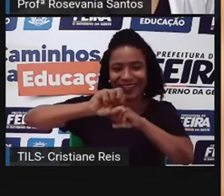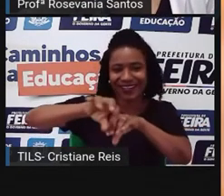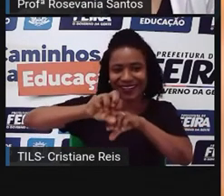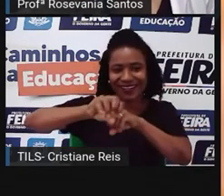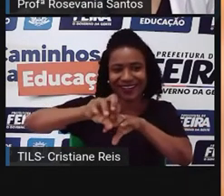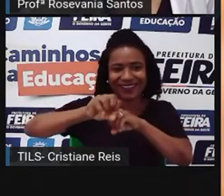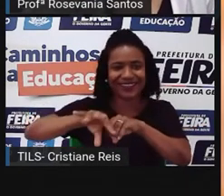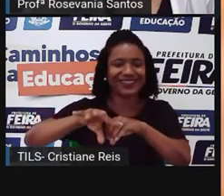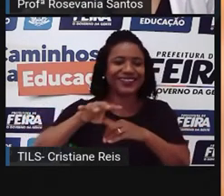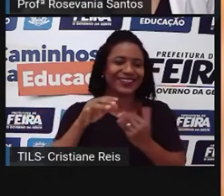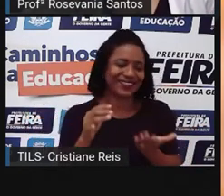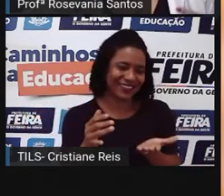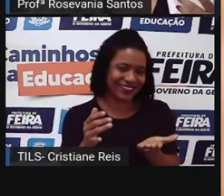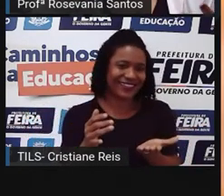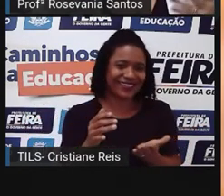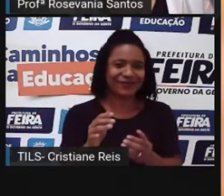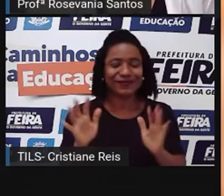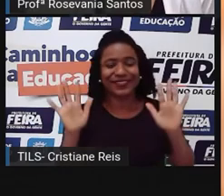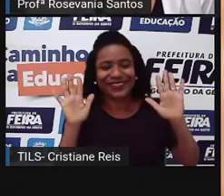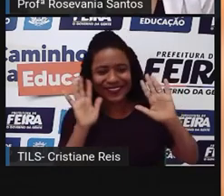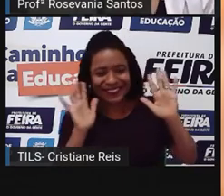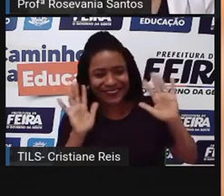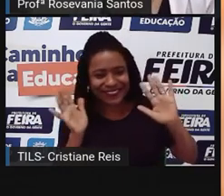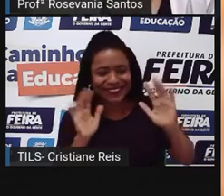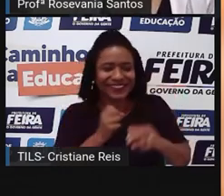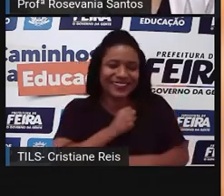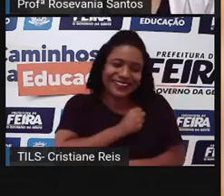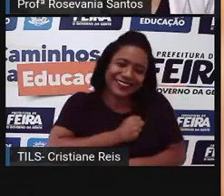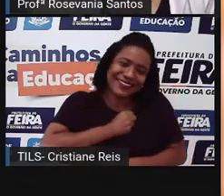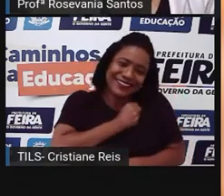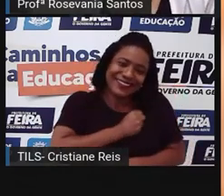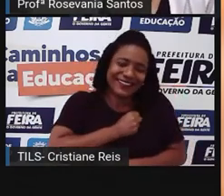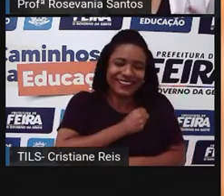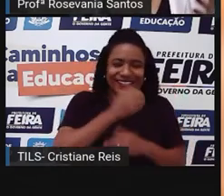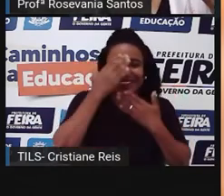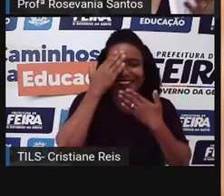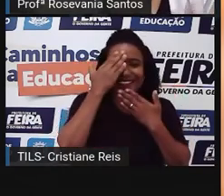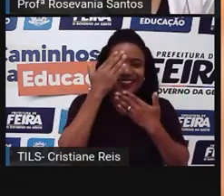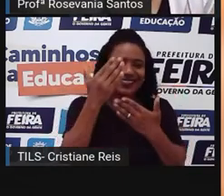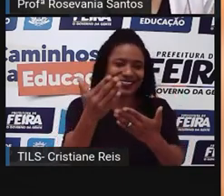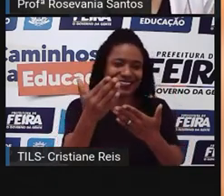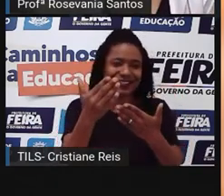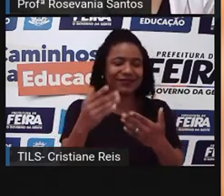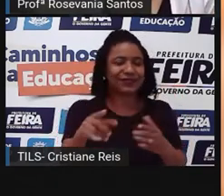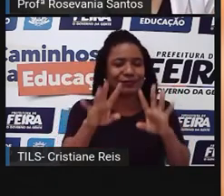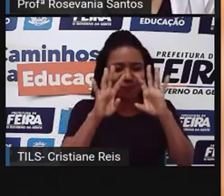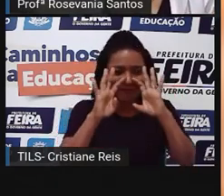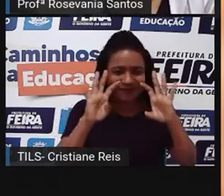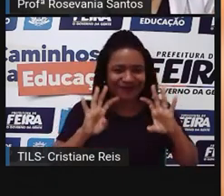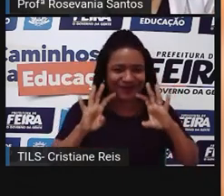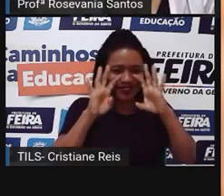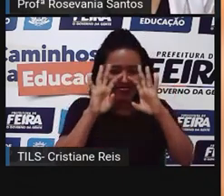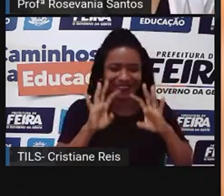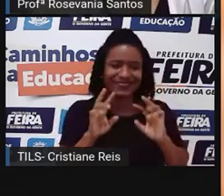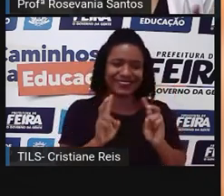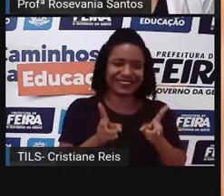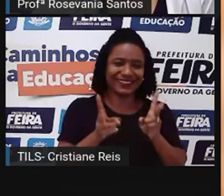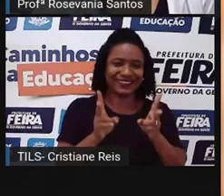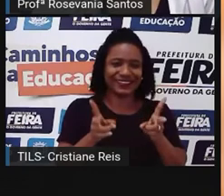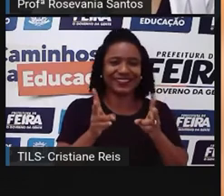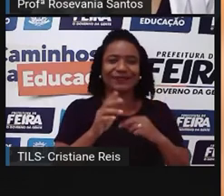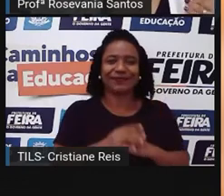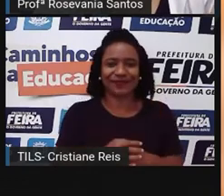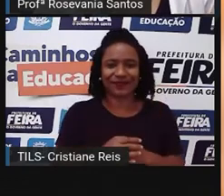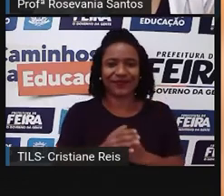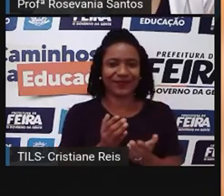eu não podia deixar aqui, né? De me despedir e de agradecer, né? Essa presença de vocês constante aí. Então, a